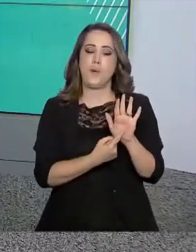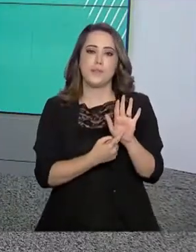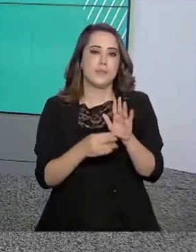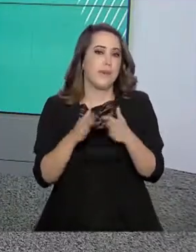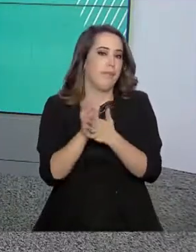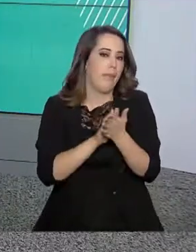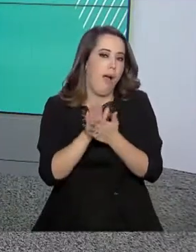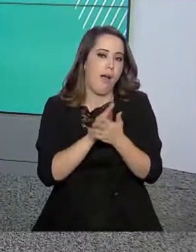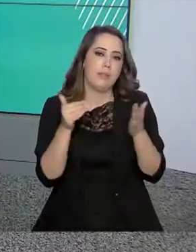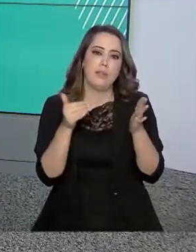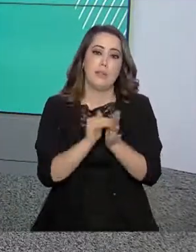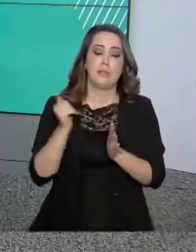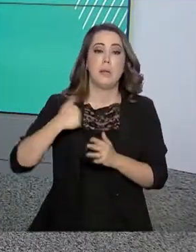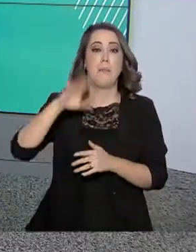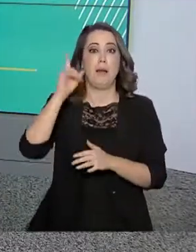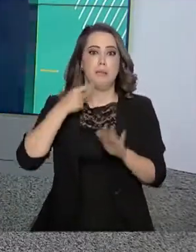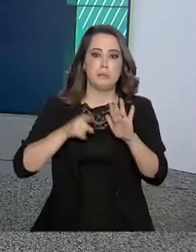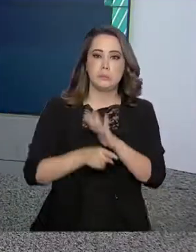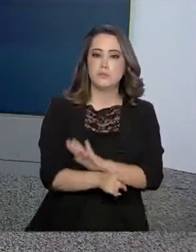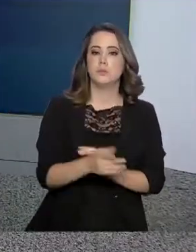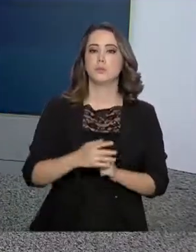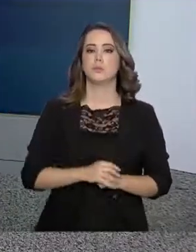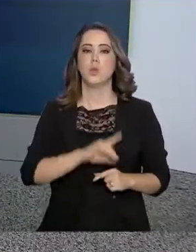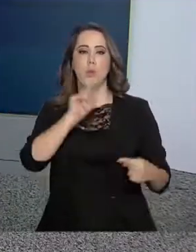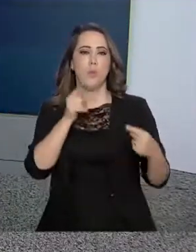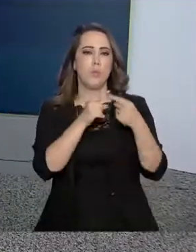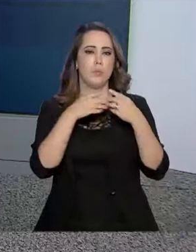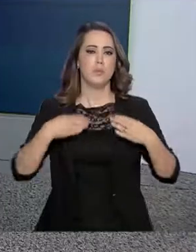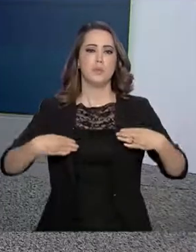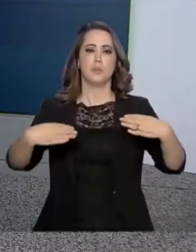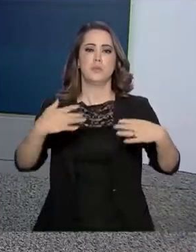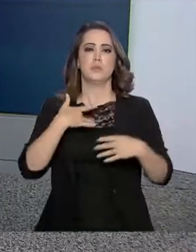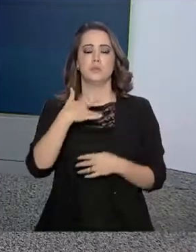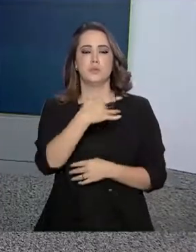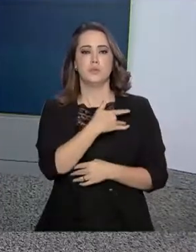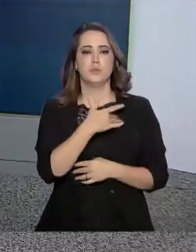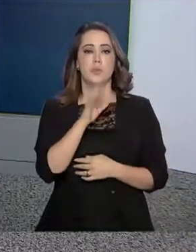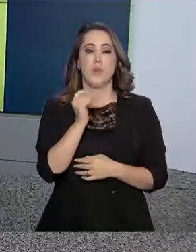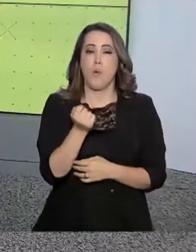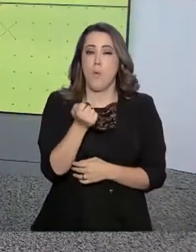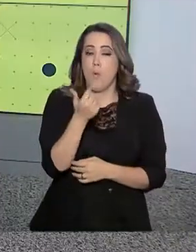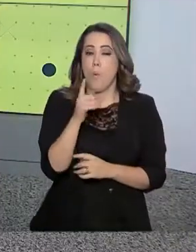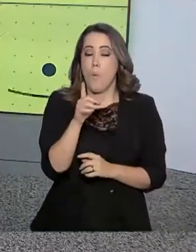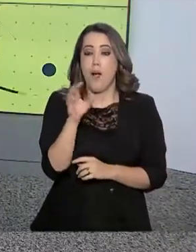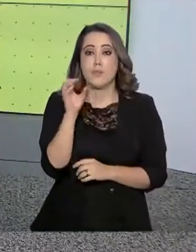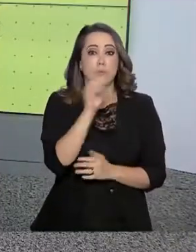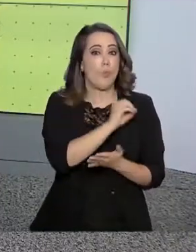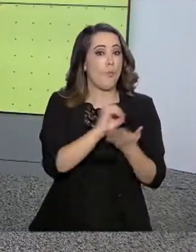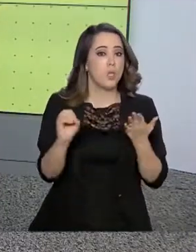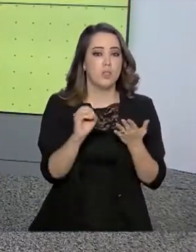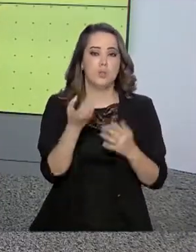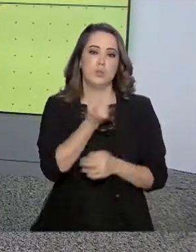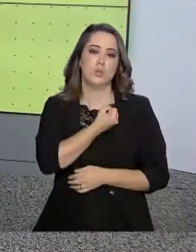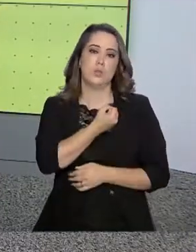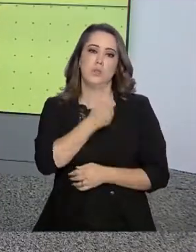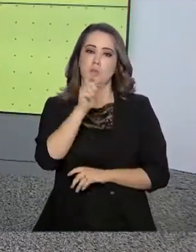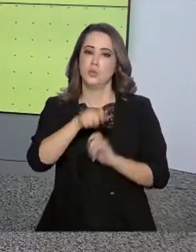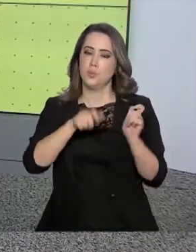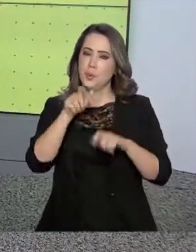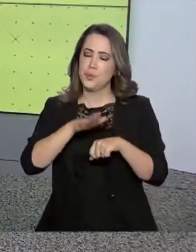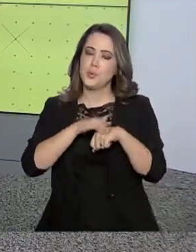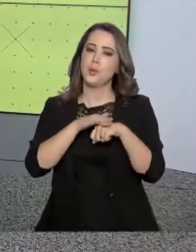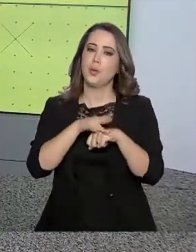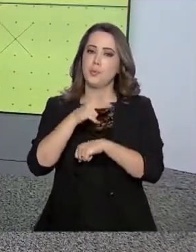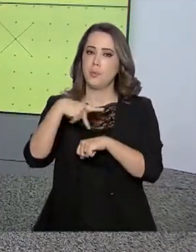até que se torne mais graves. A meta do Ministério da Saúde é praticamente zerar o número de casos da